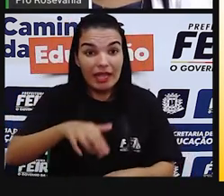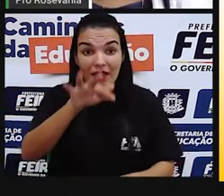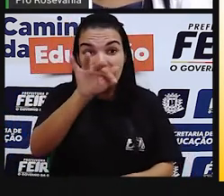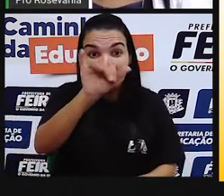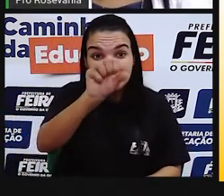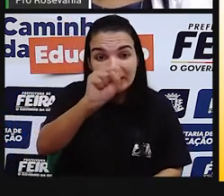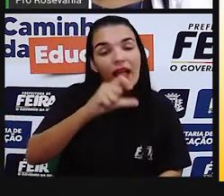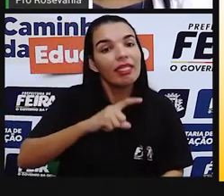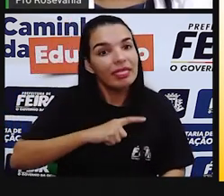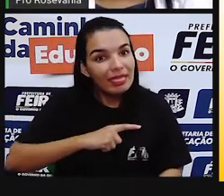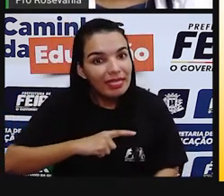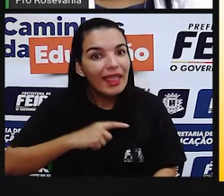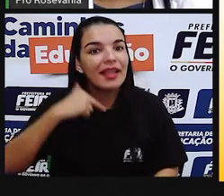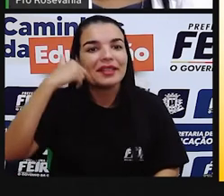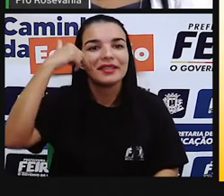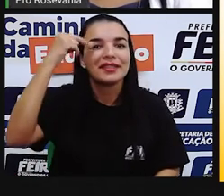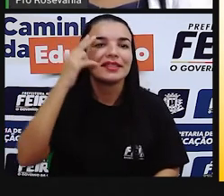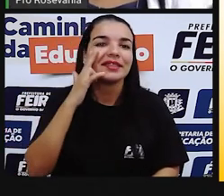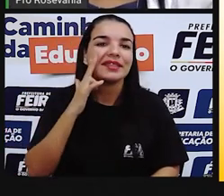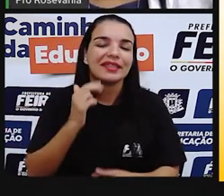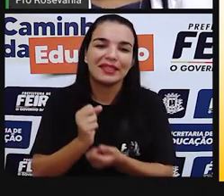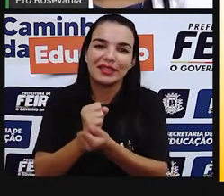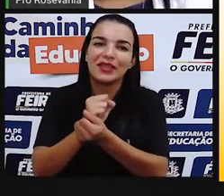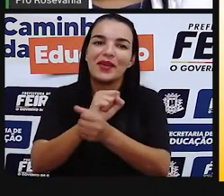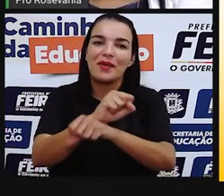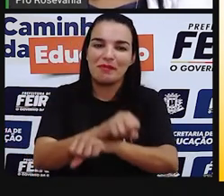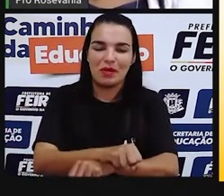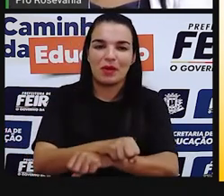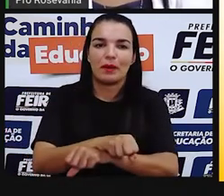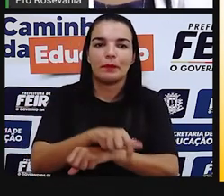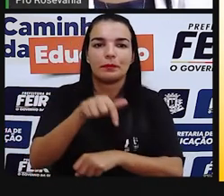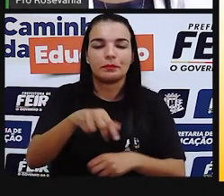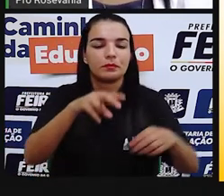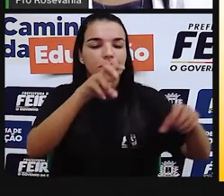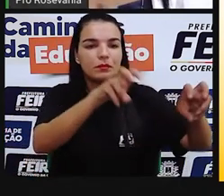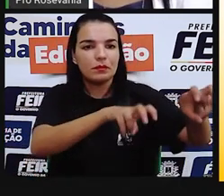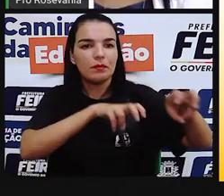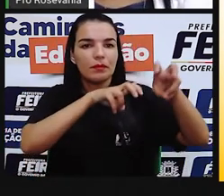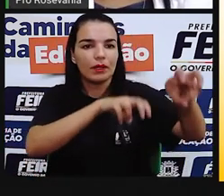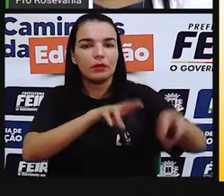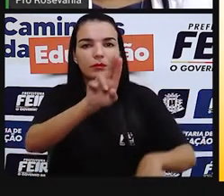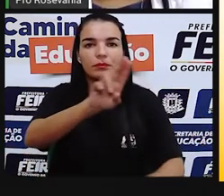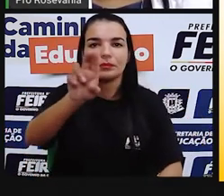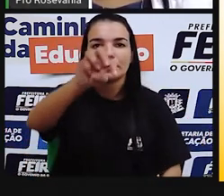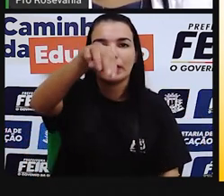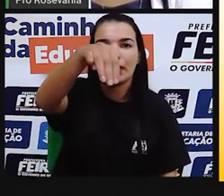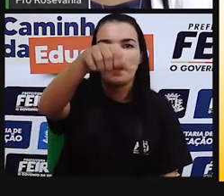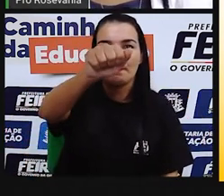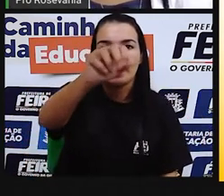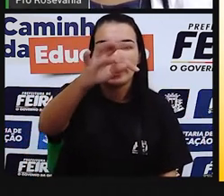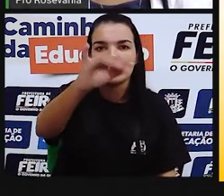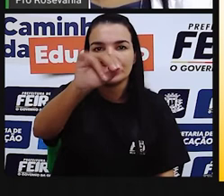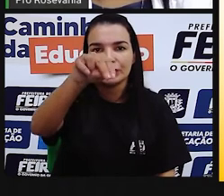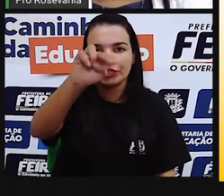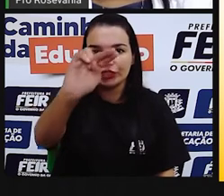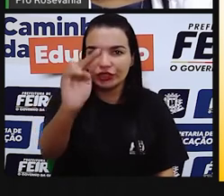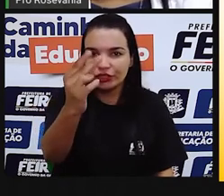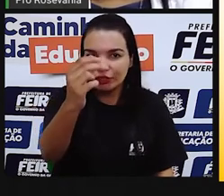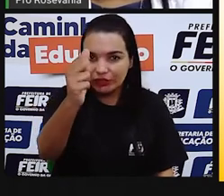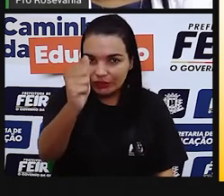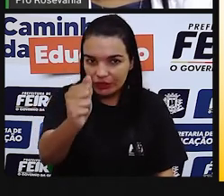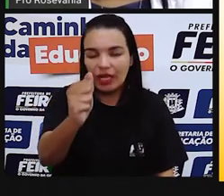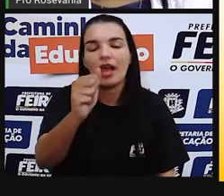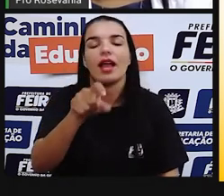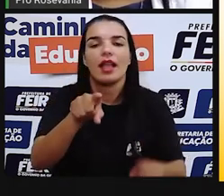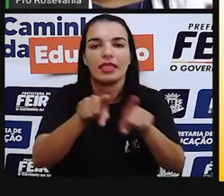sei lá. O pessoal da Bixabeira da Matinha. A gente começou a tomar um bar. E aí, do lado de junto da Lagoa Grande. Então, são os três,